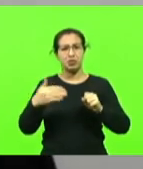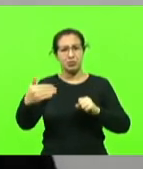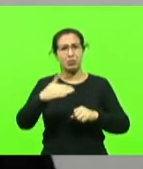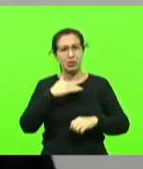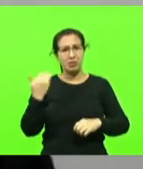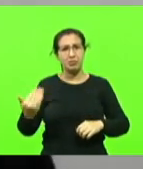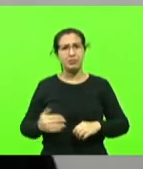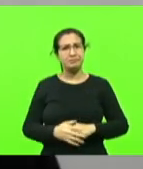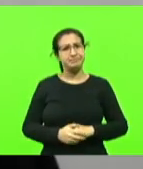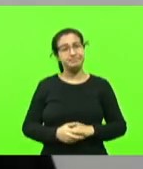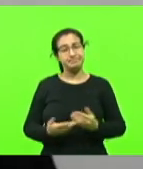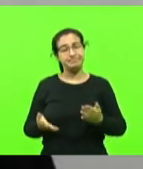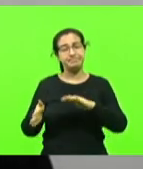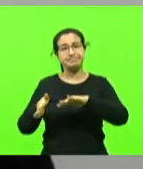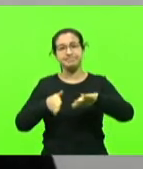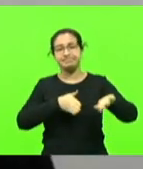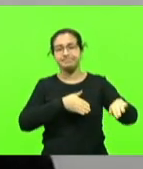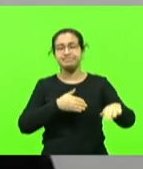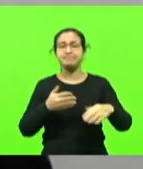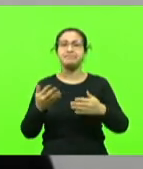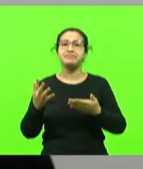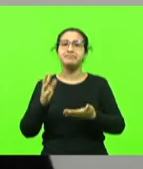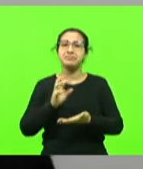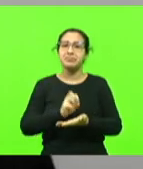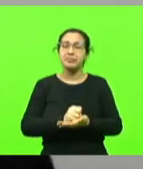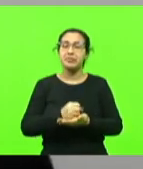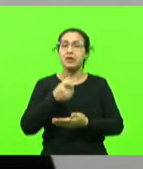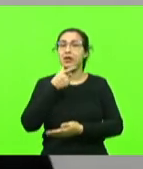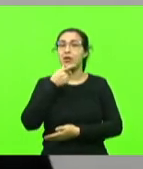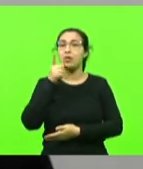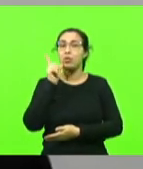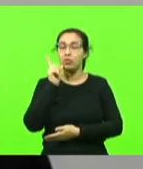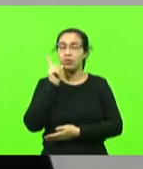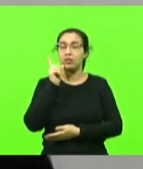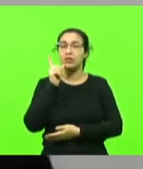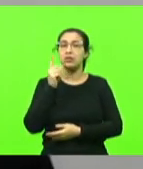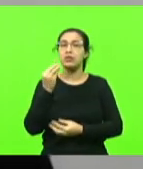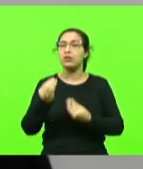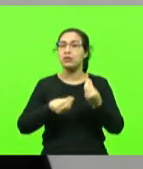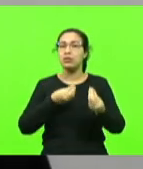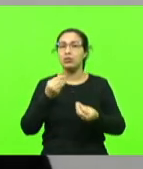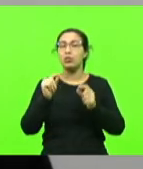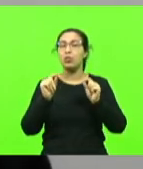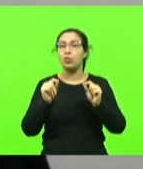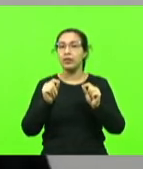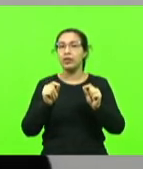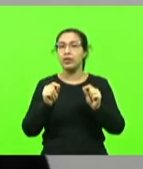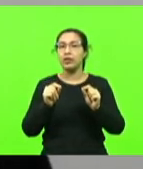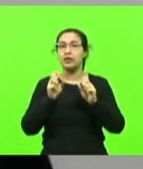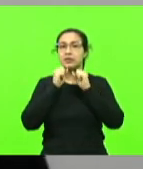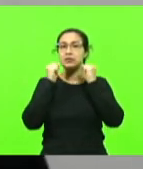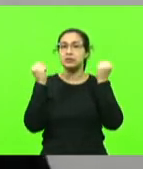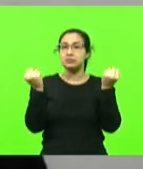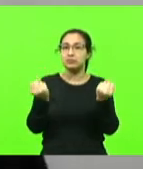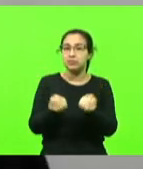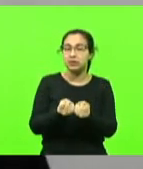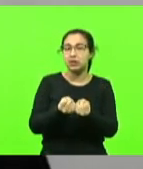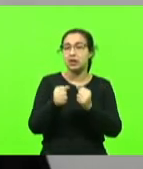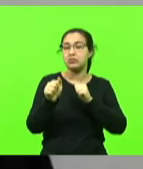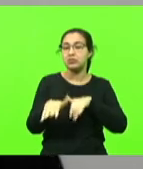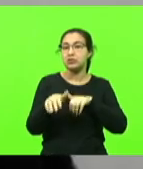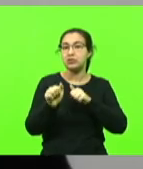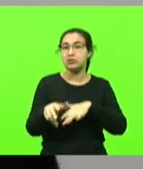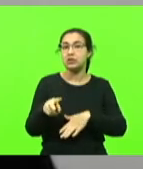presidente, senhores deputados, queria registrar também que ontem realizamos o seminário estadual Setembro Verde